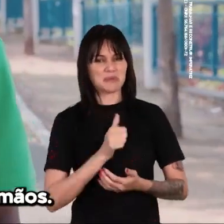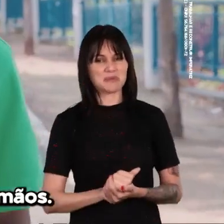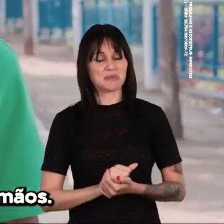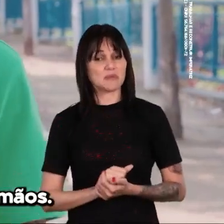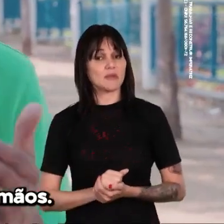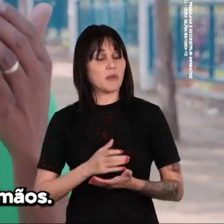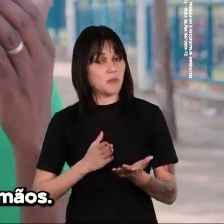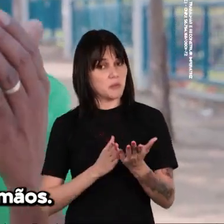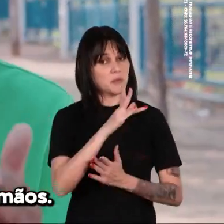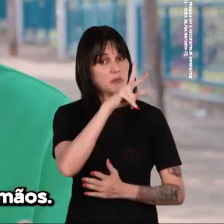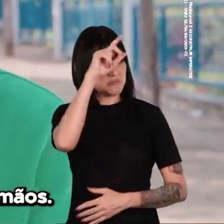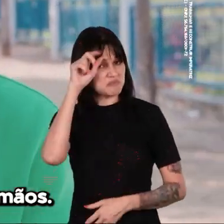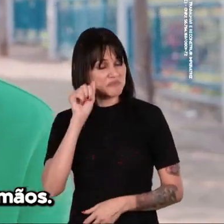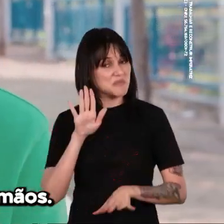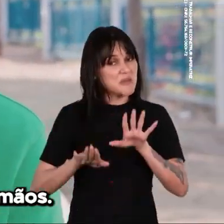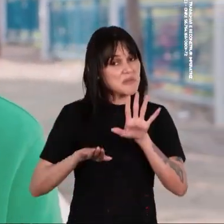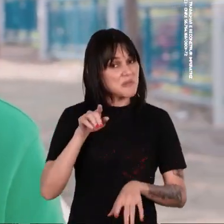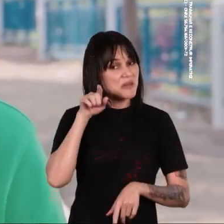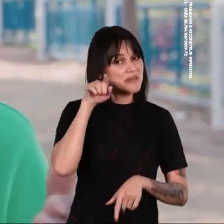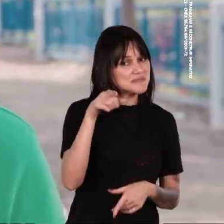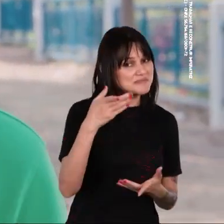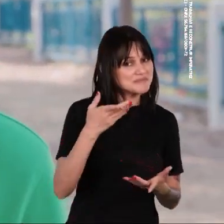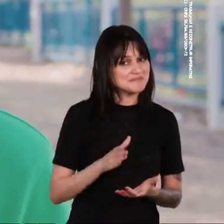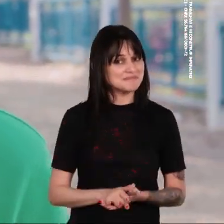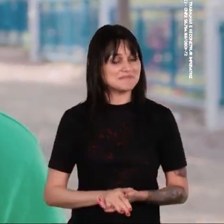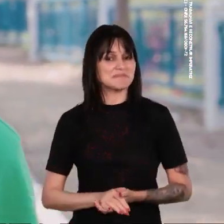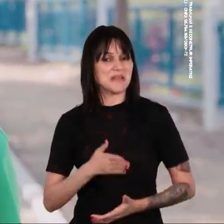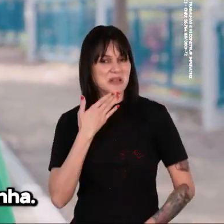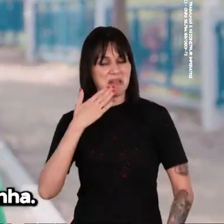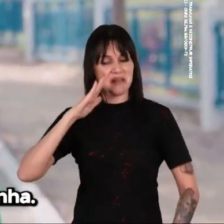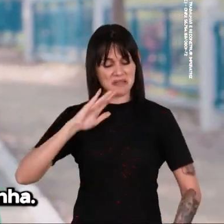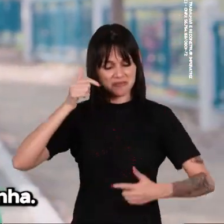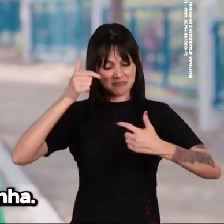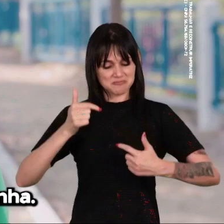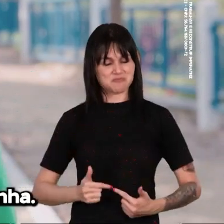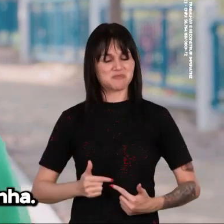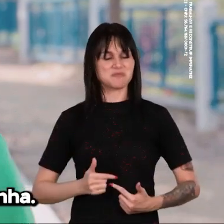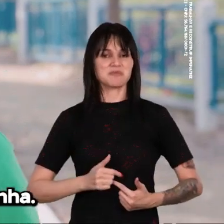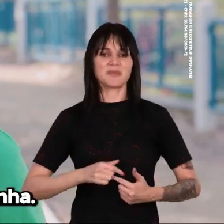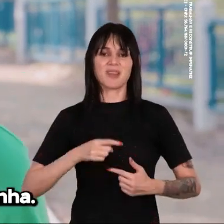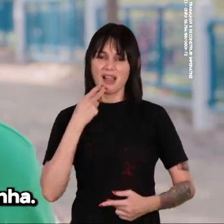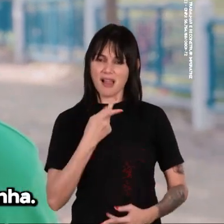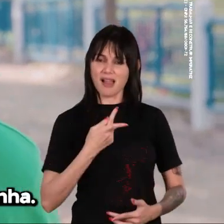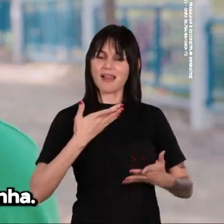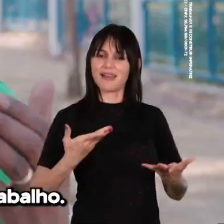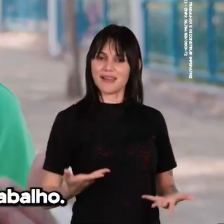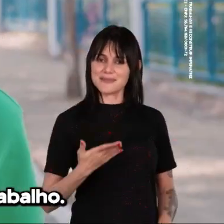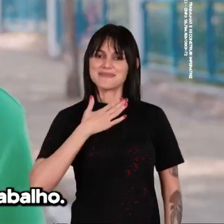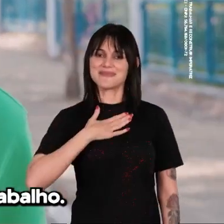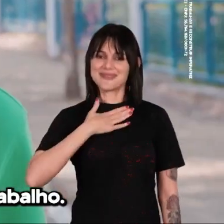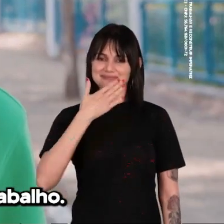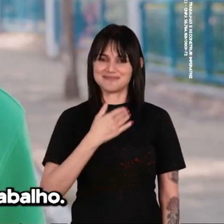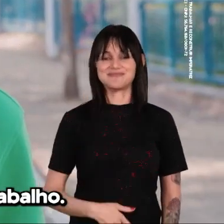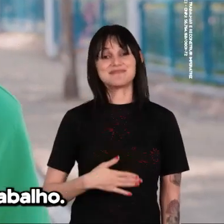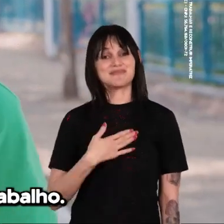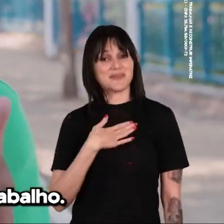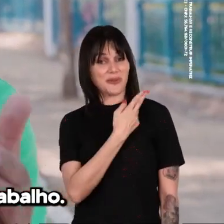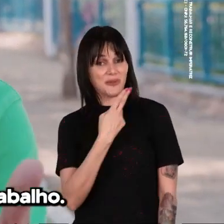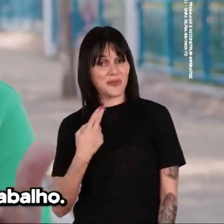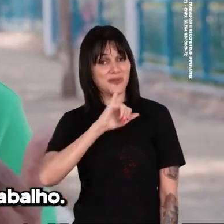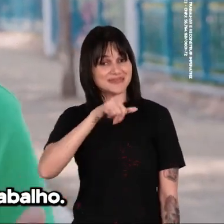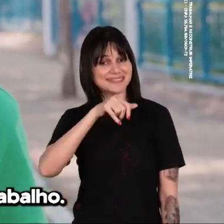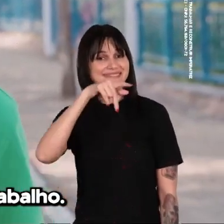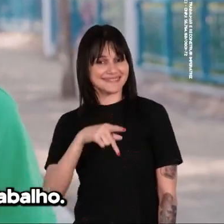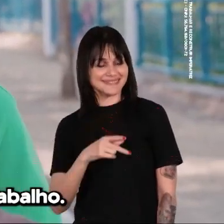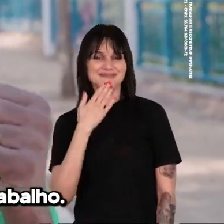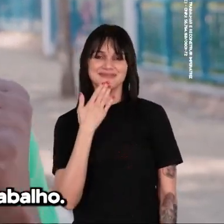para prefeito está nas suas mãos e a missão de me manter como homem de palavra é minha. Sou JP, mas